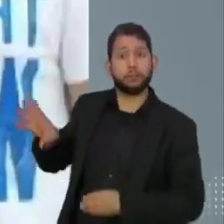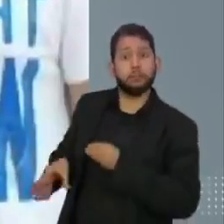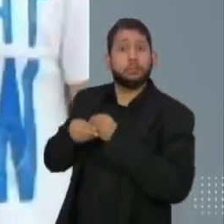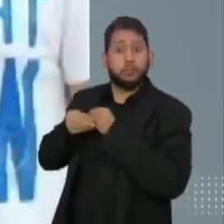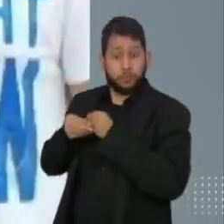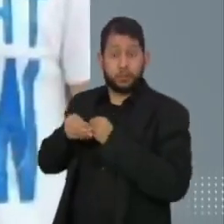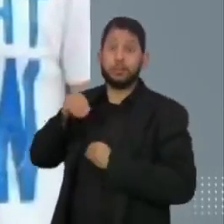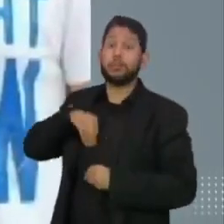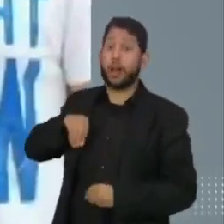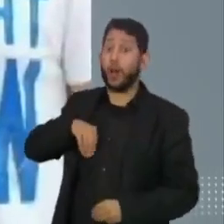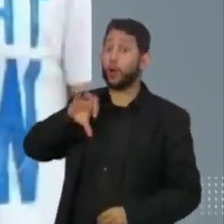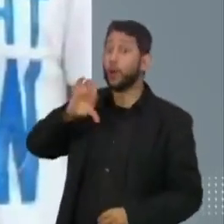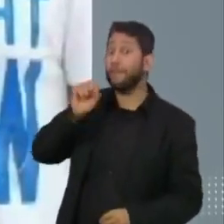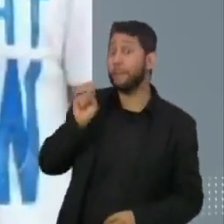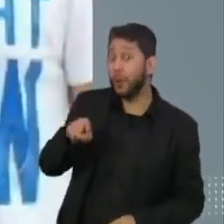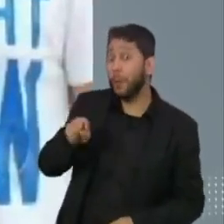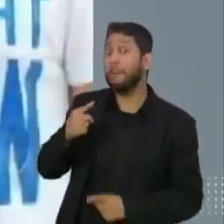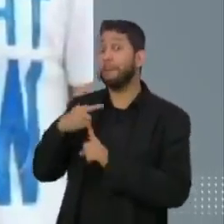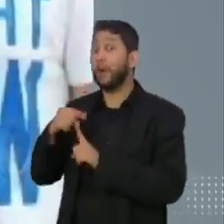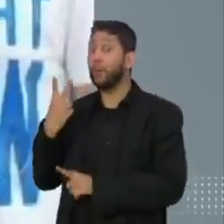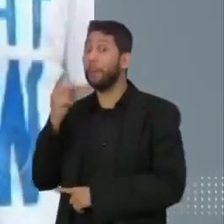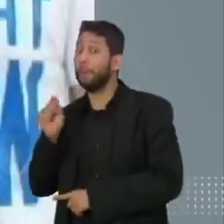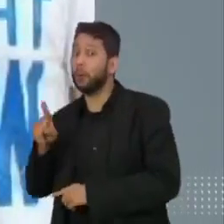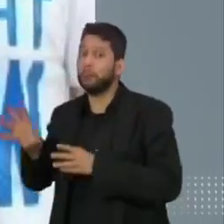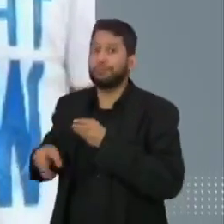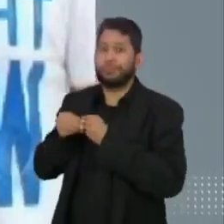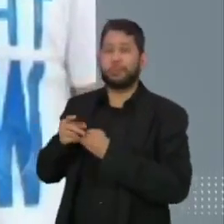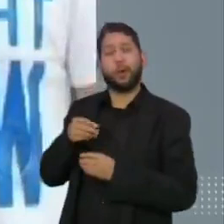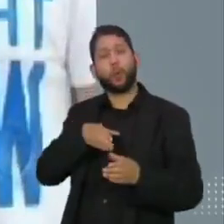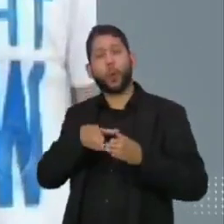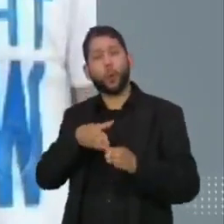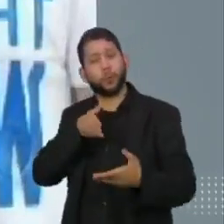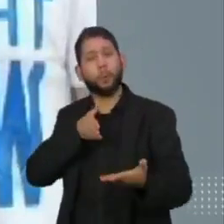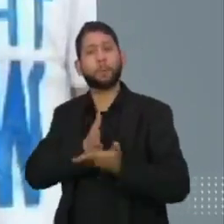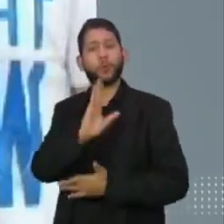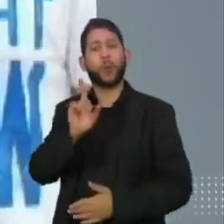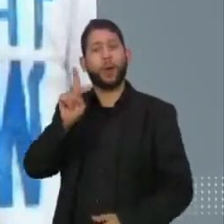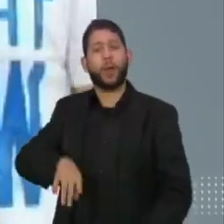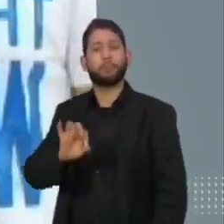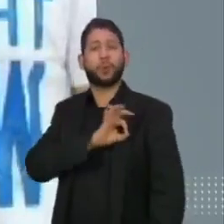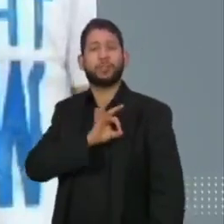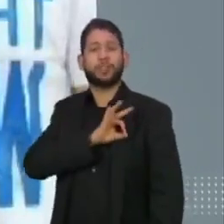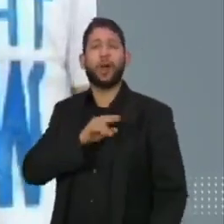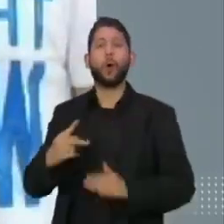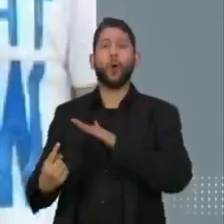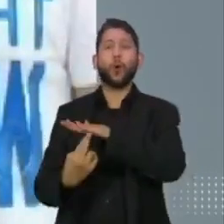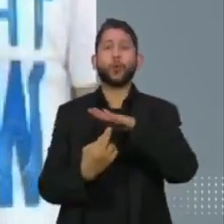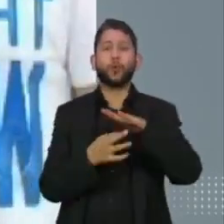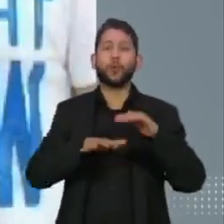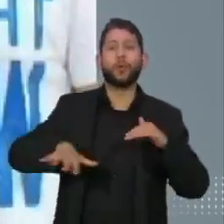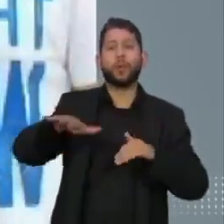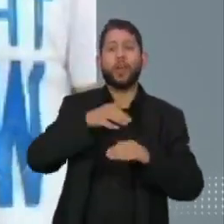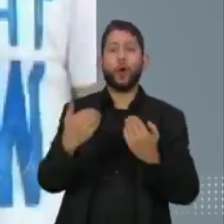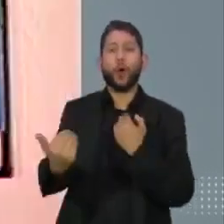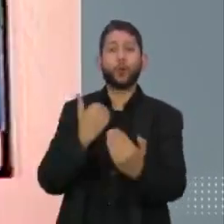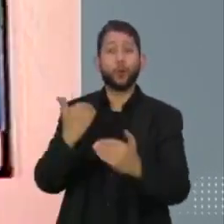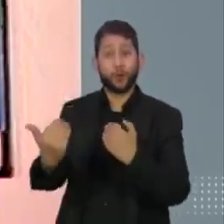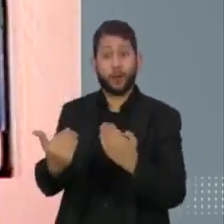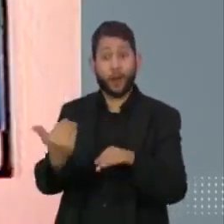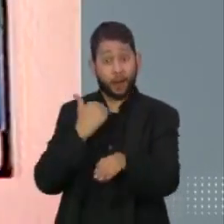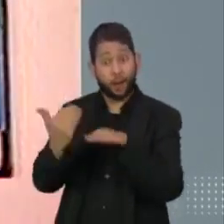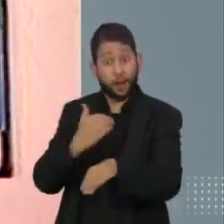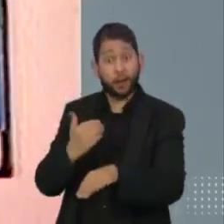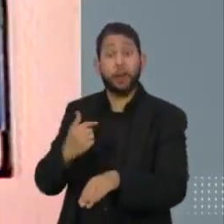somada ao salário de R$ 9 mil. Ele passou em concurso público e é policial rodoviário federal por força de uma decisão judicial